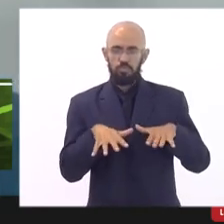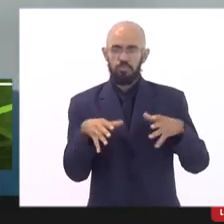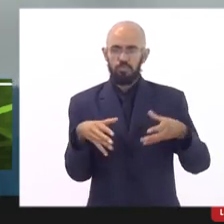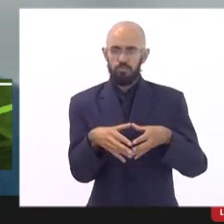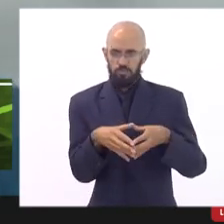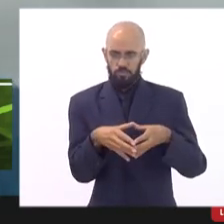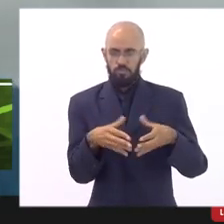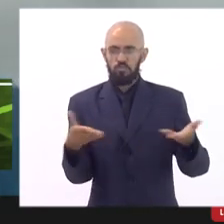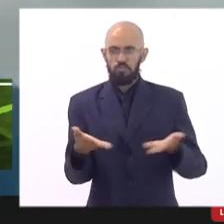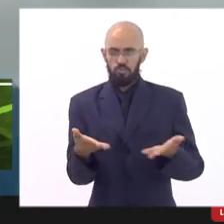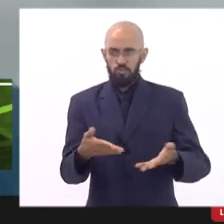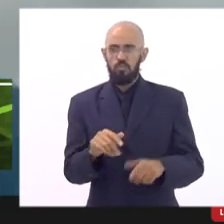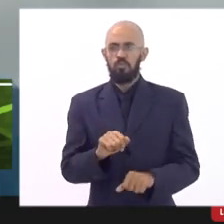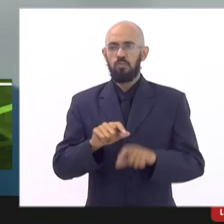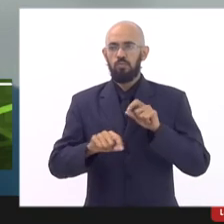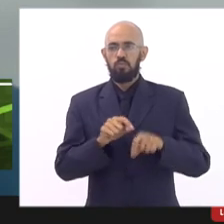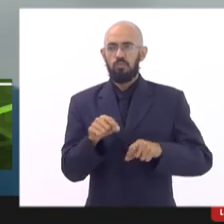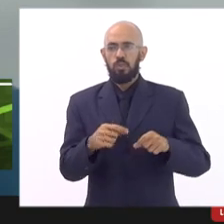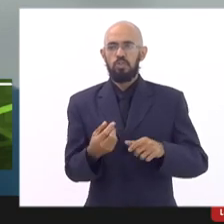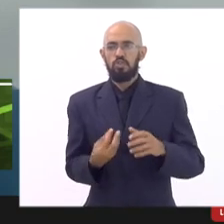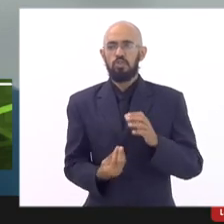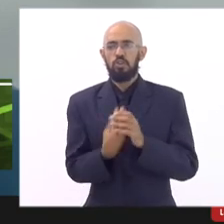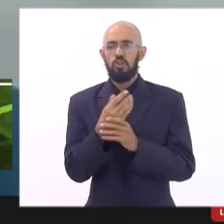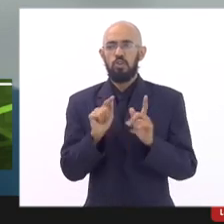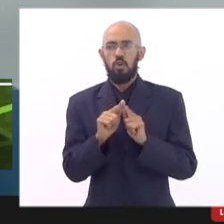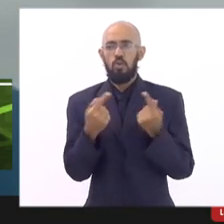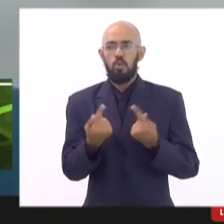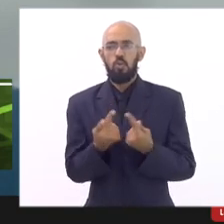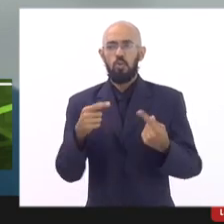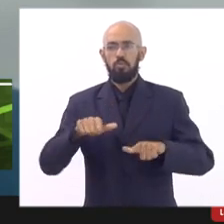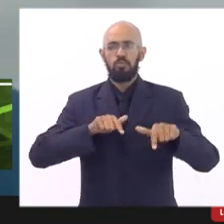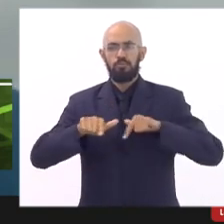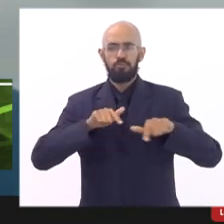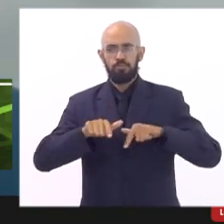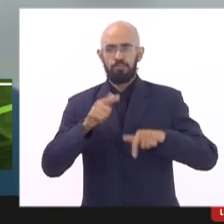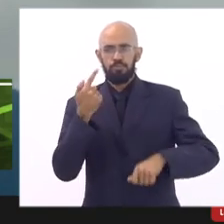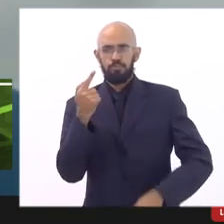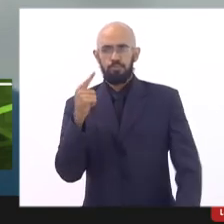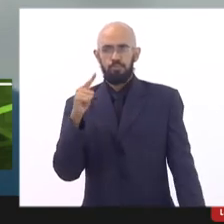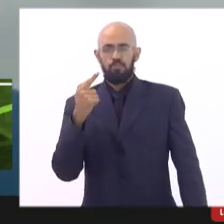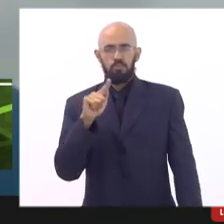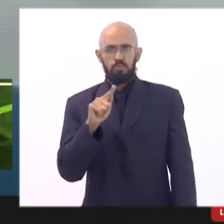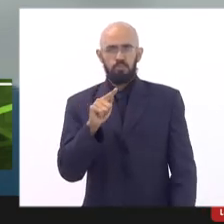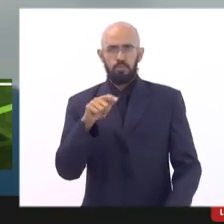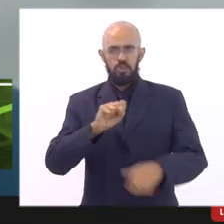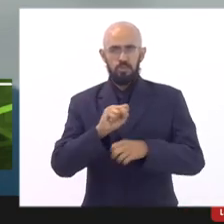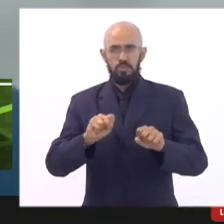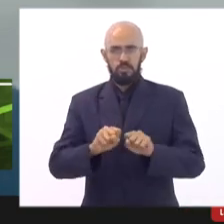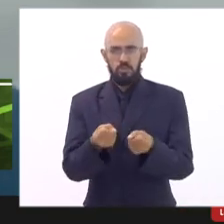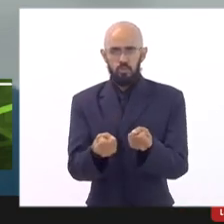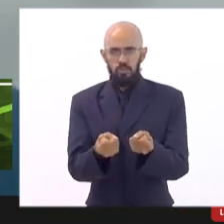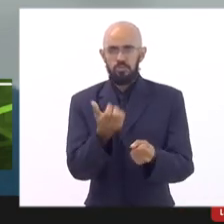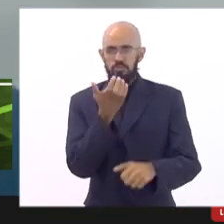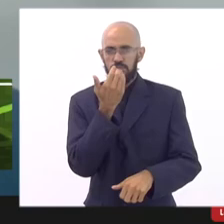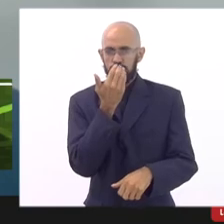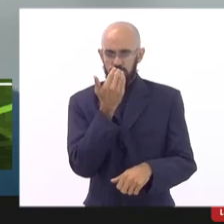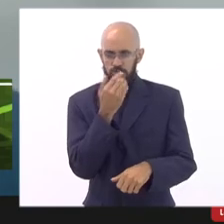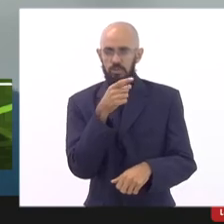de trabalho para garantir do direito à segurança alimentar e nutricional a gente vai